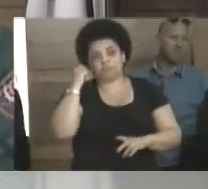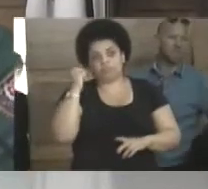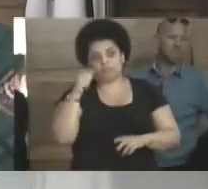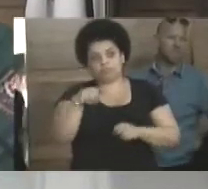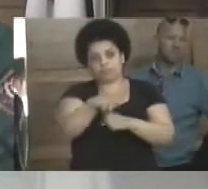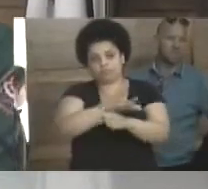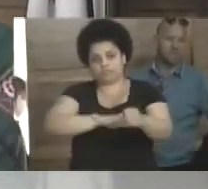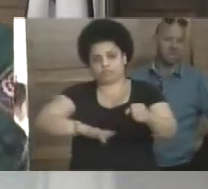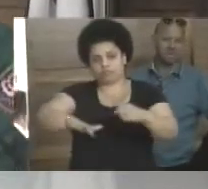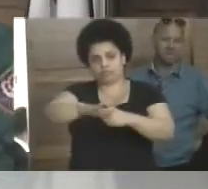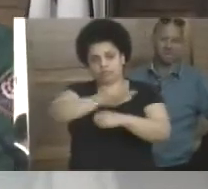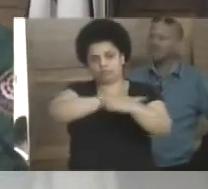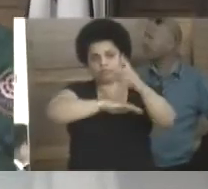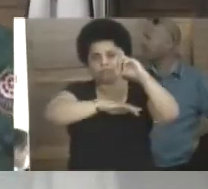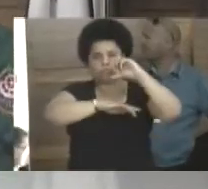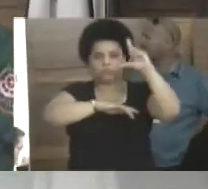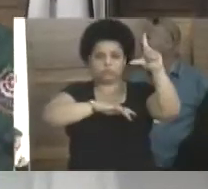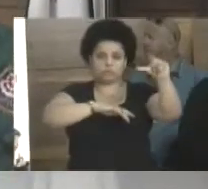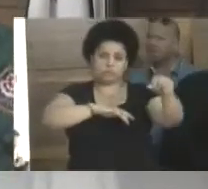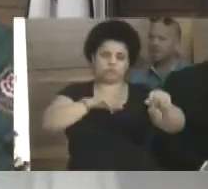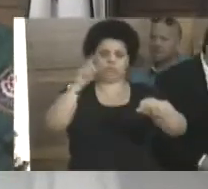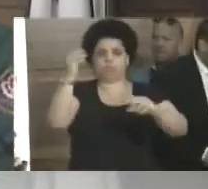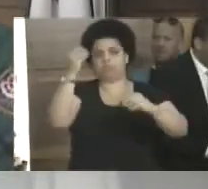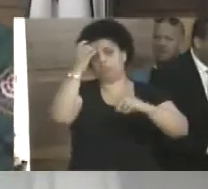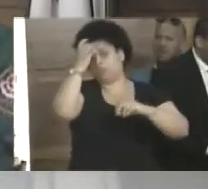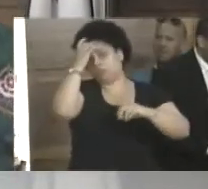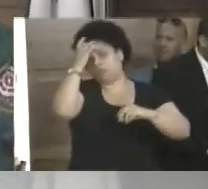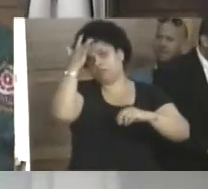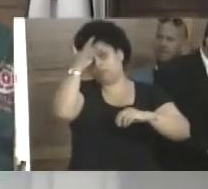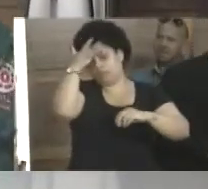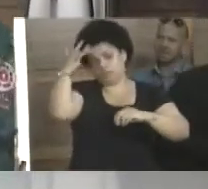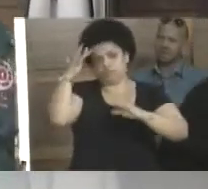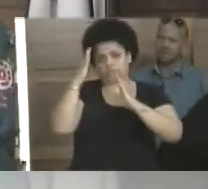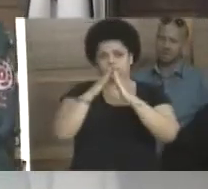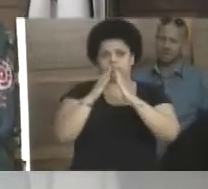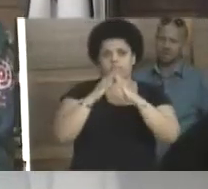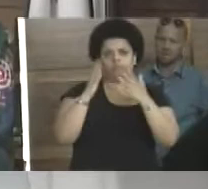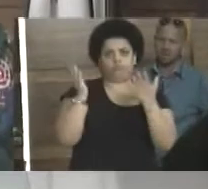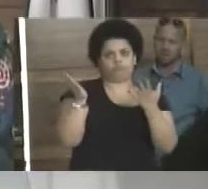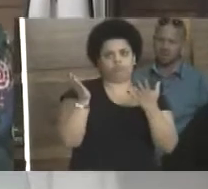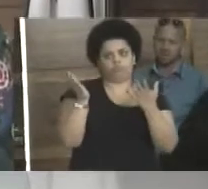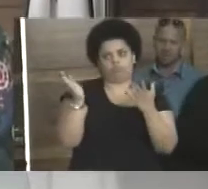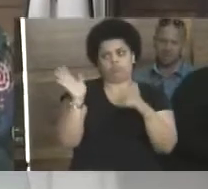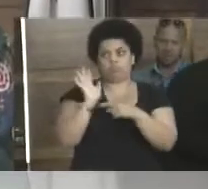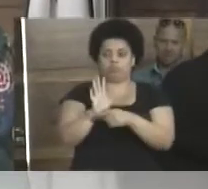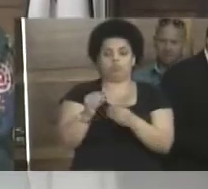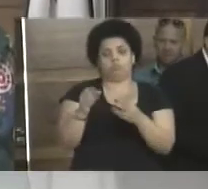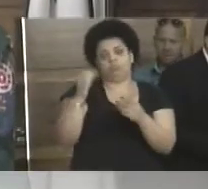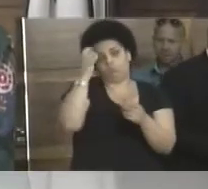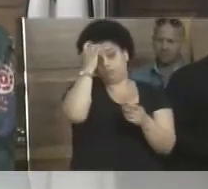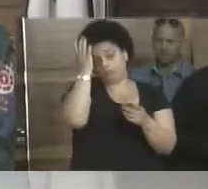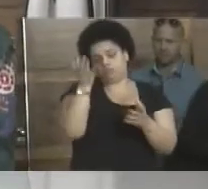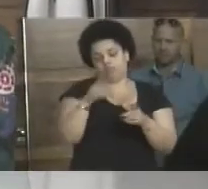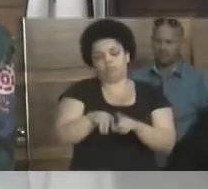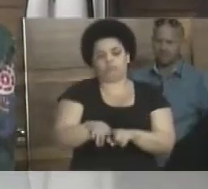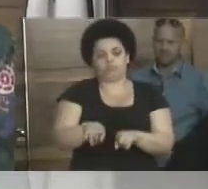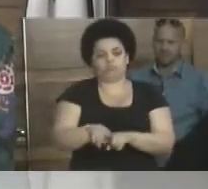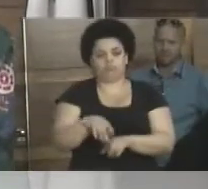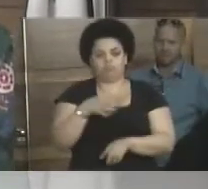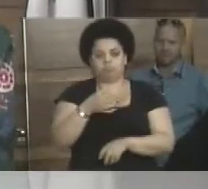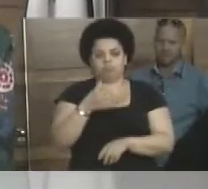distante, facilitaria muito a vida dos moradores de lá. também no requerimento